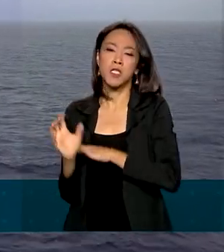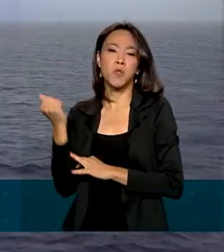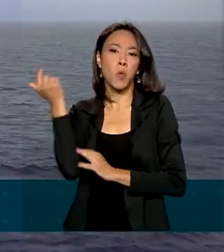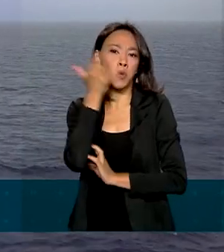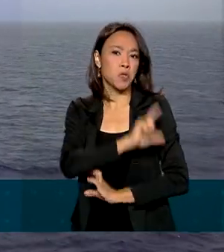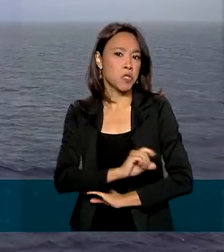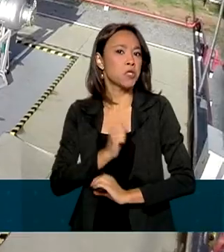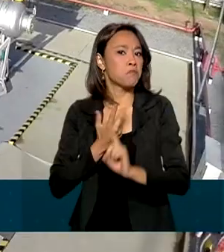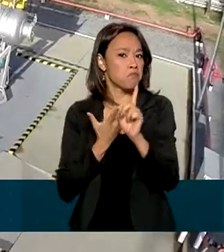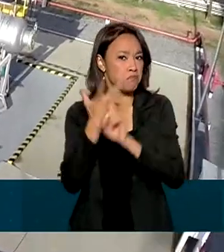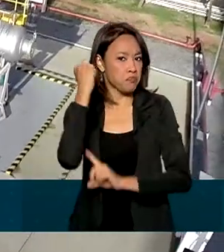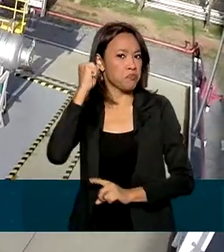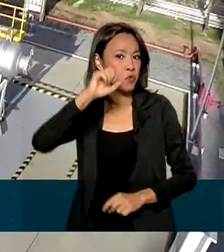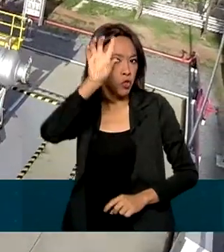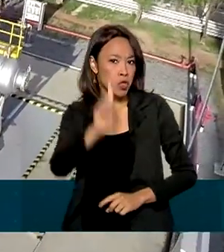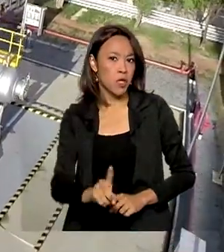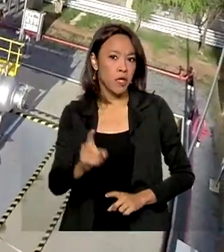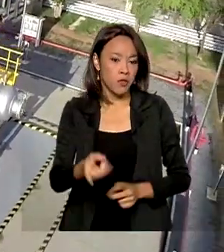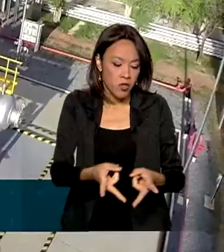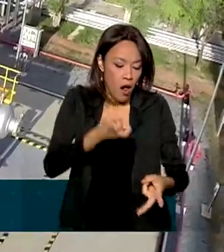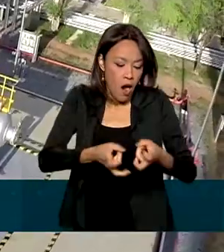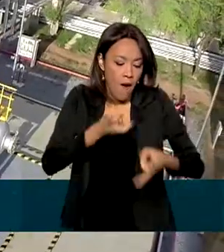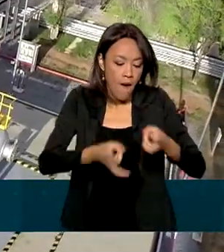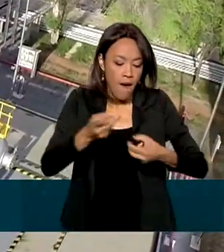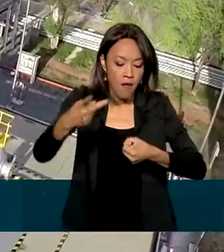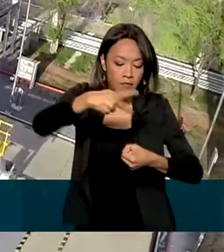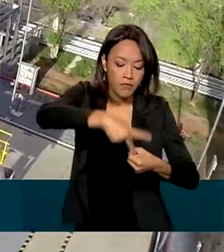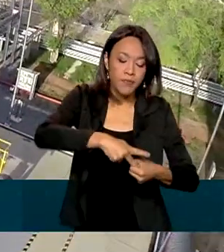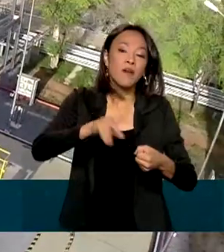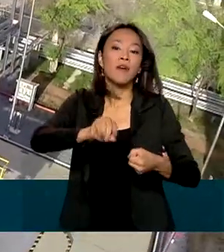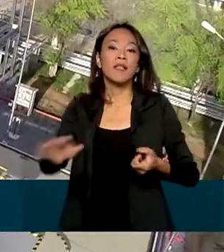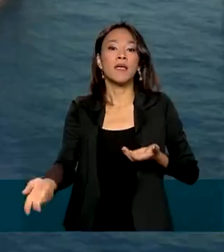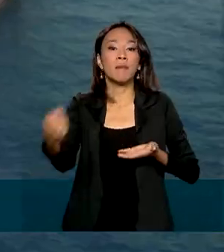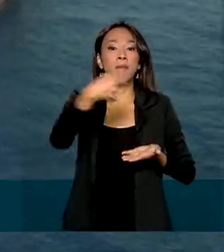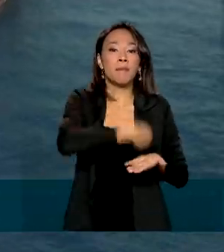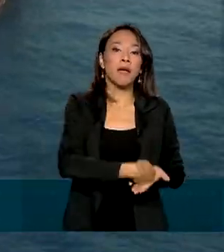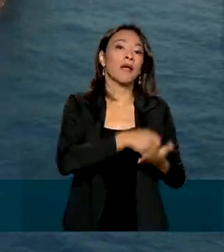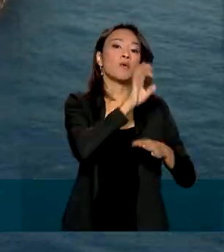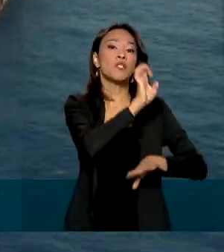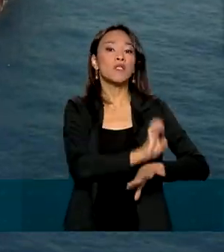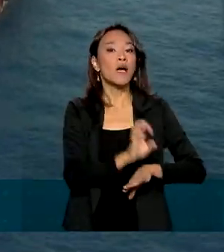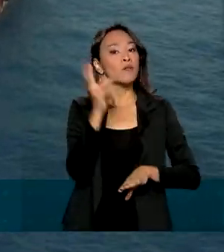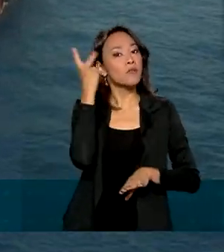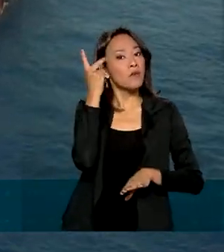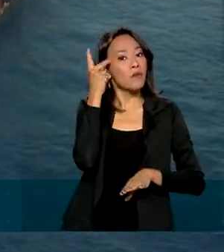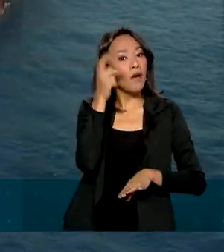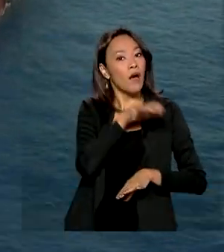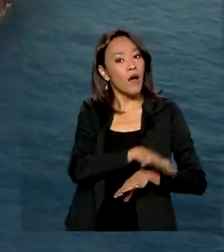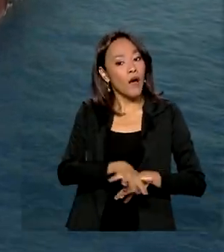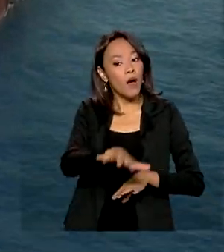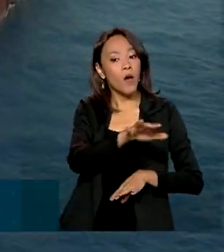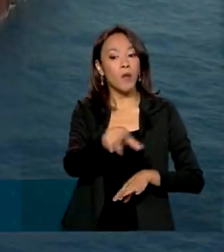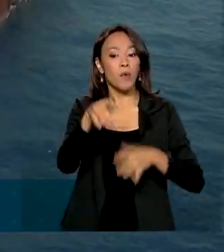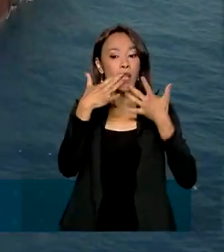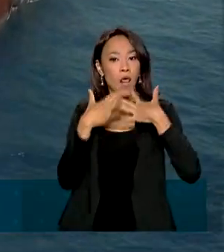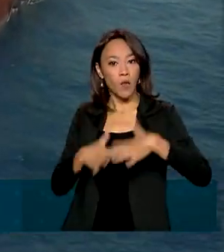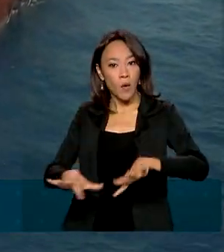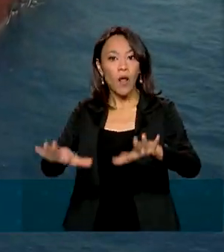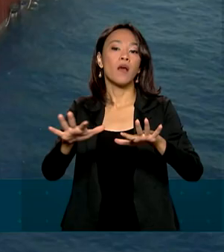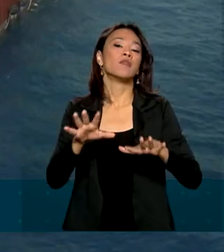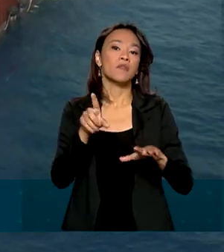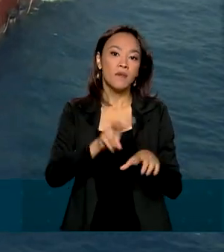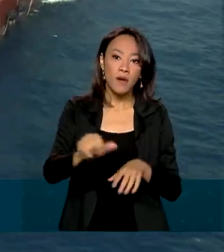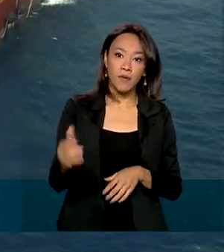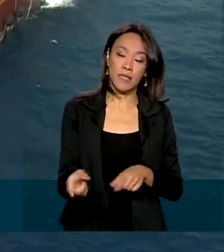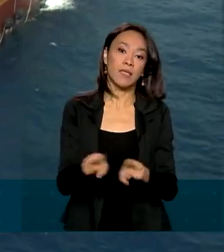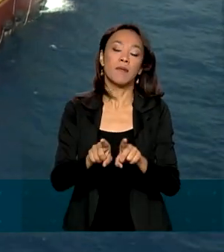petróleo e gás terão de compensar financeiramente o Estado de São Paulo pelo consumo dos recursos naturais. E ainda vão